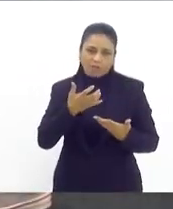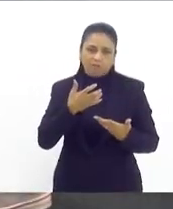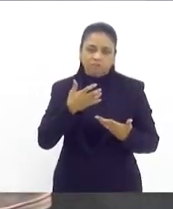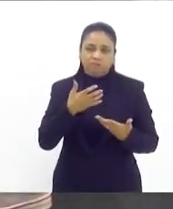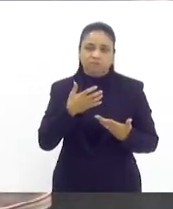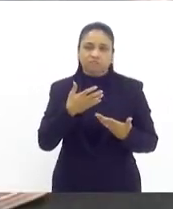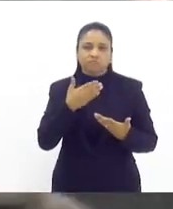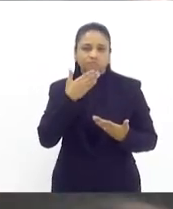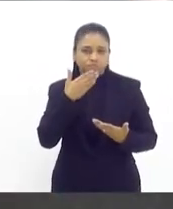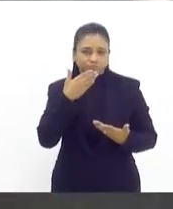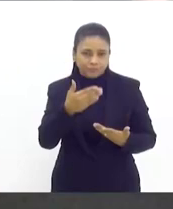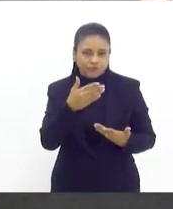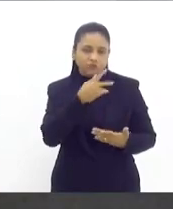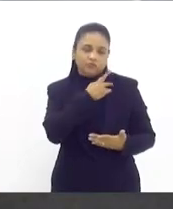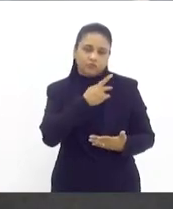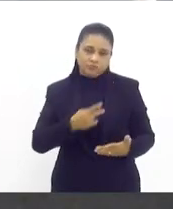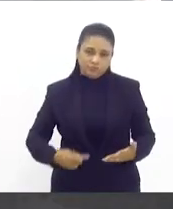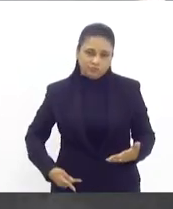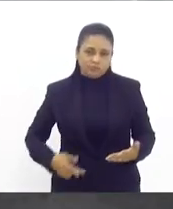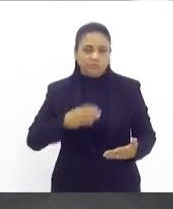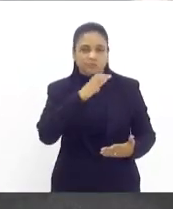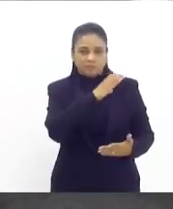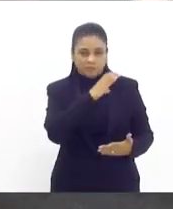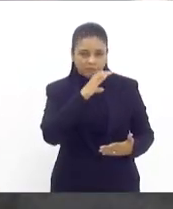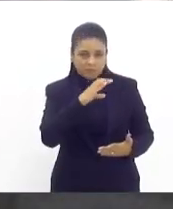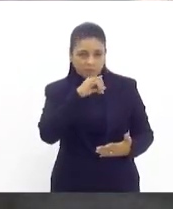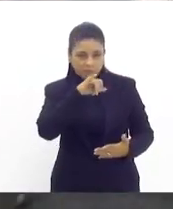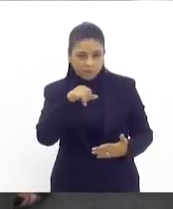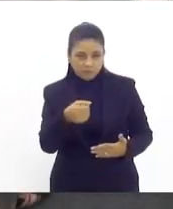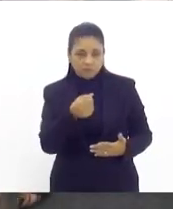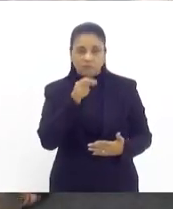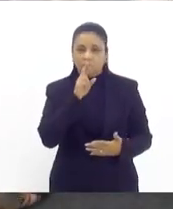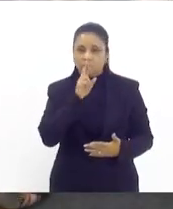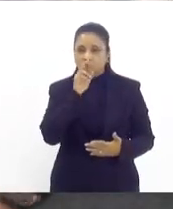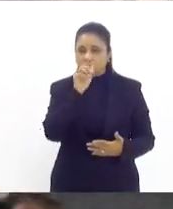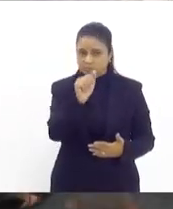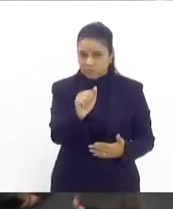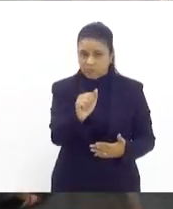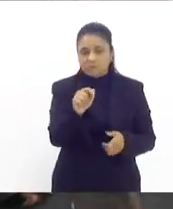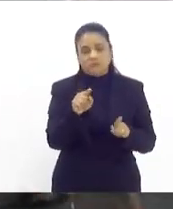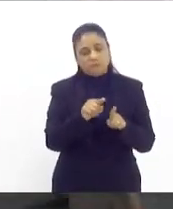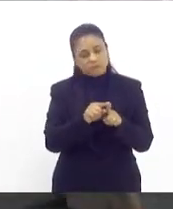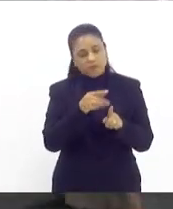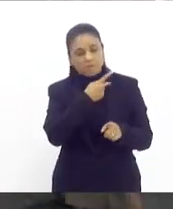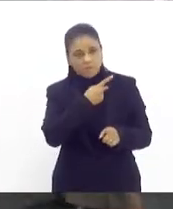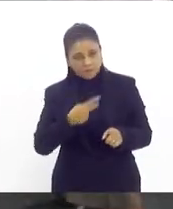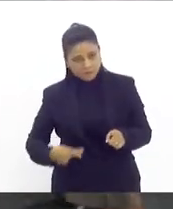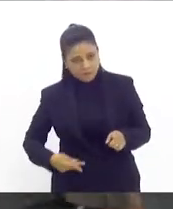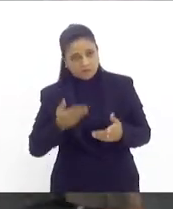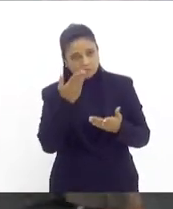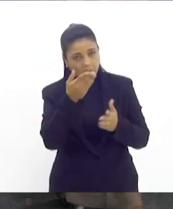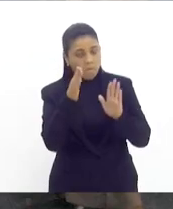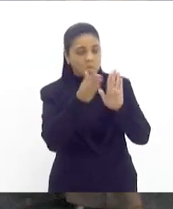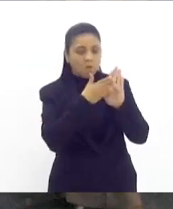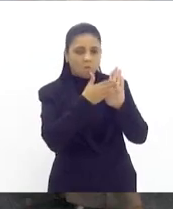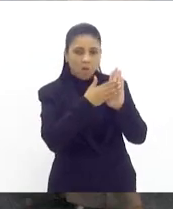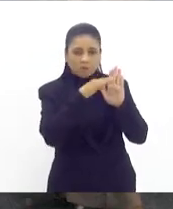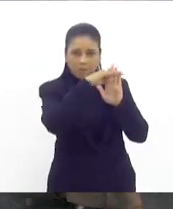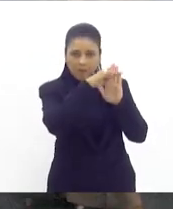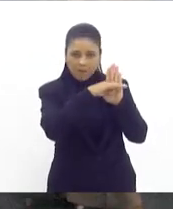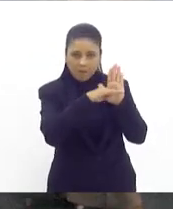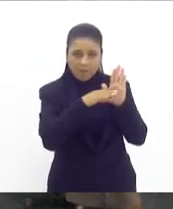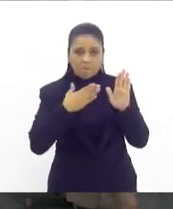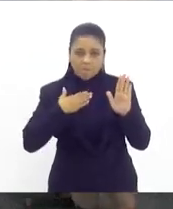ao presidente da CCJ, deputado Rodrigo Amorim, quanto à vossa excelência, que a gente pudesse também trazer à pauta uma proposta de minha autoria